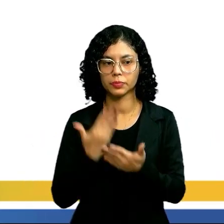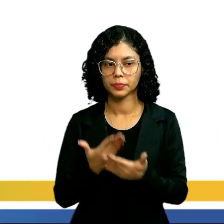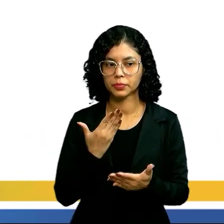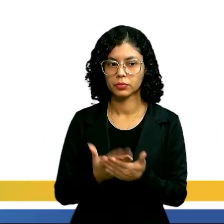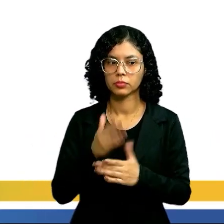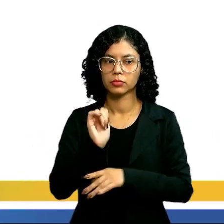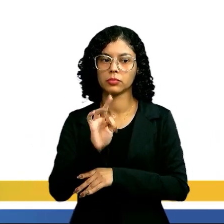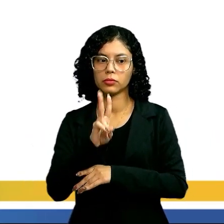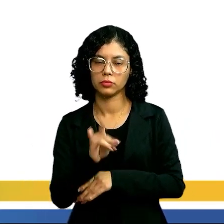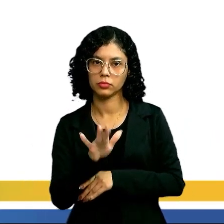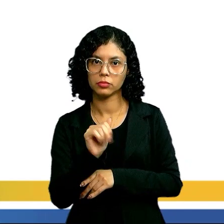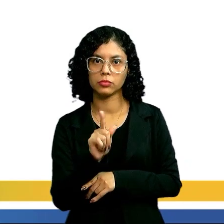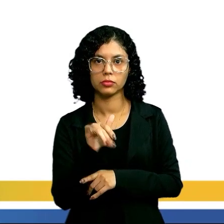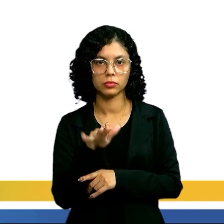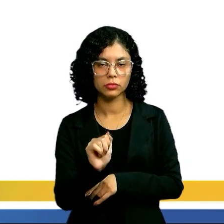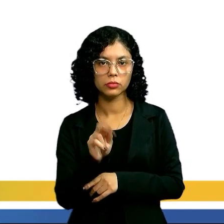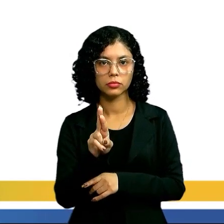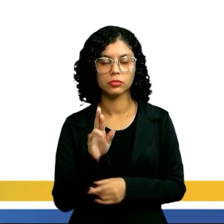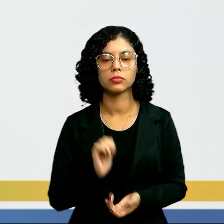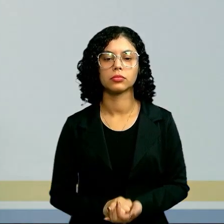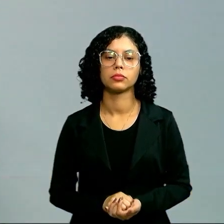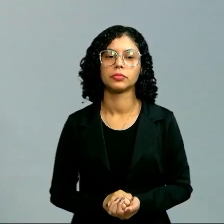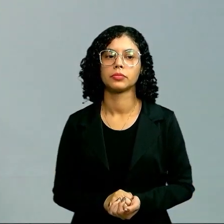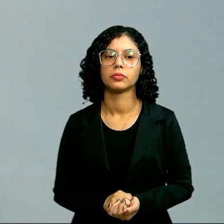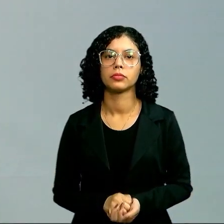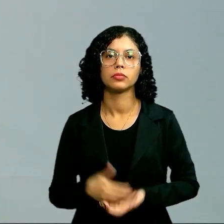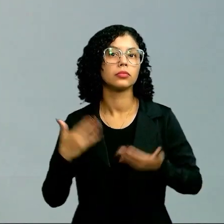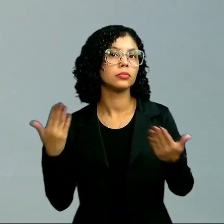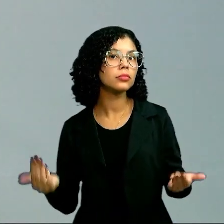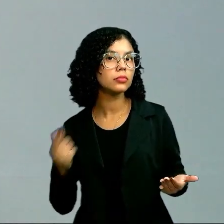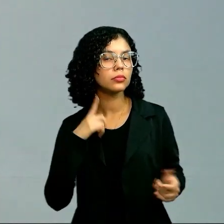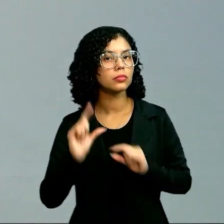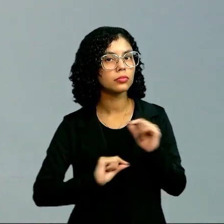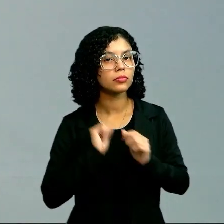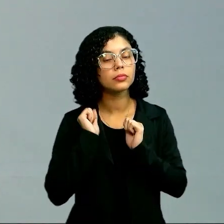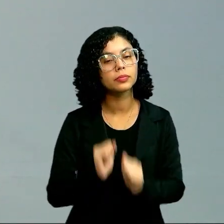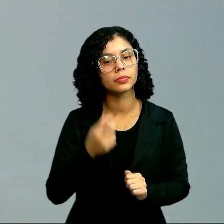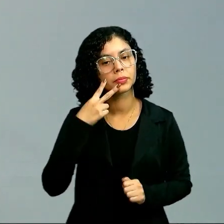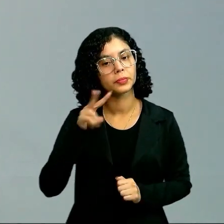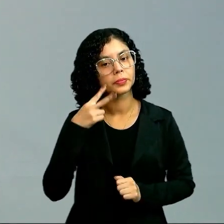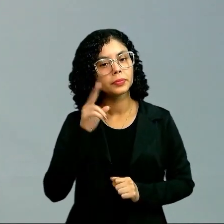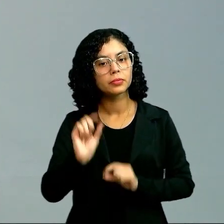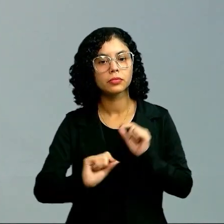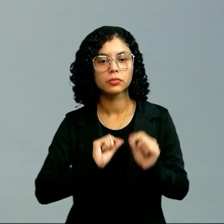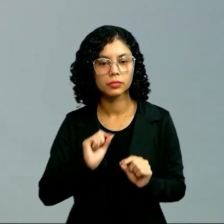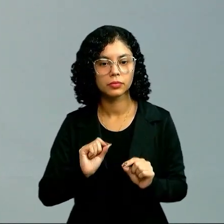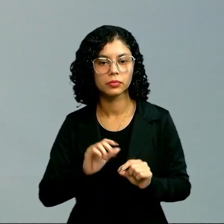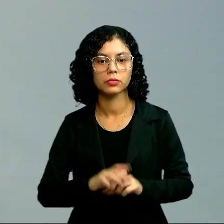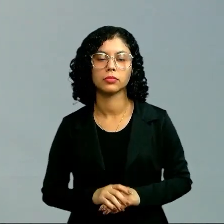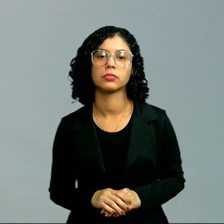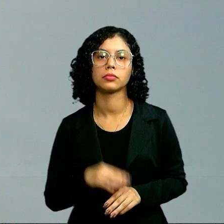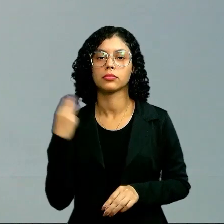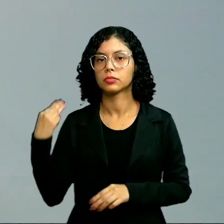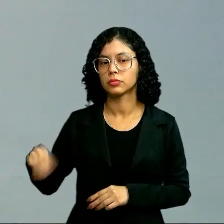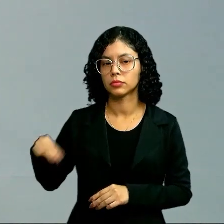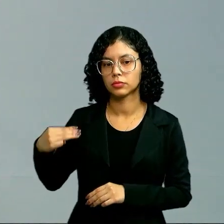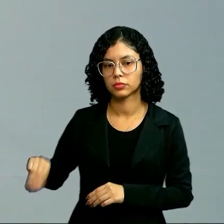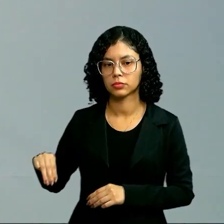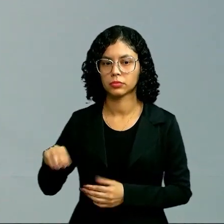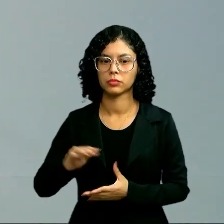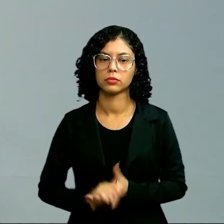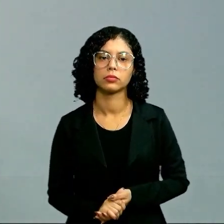estudados em álgebra linear. Então, a gente pode ver, pessoal, que a matemática